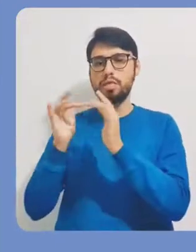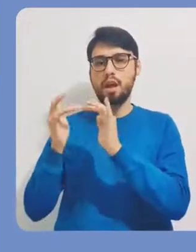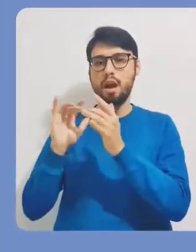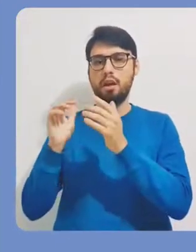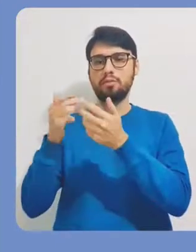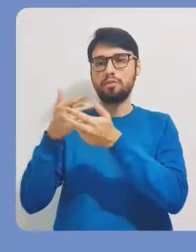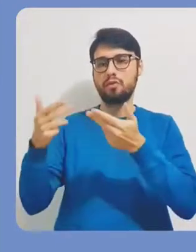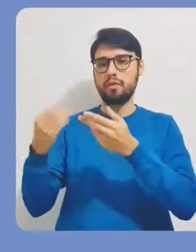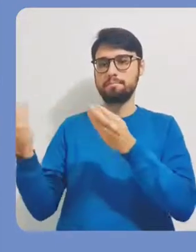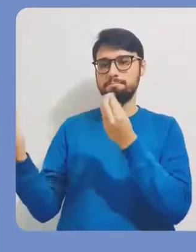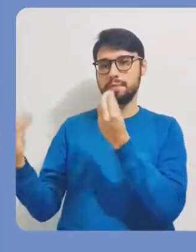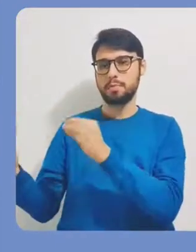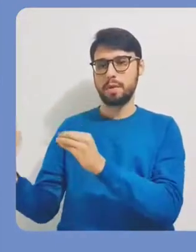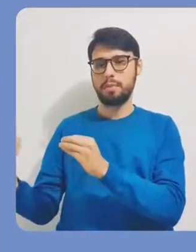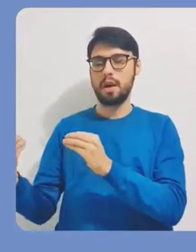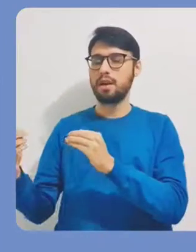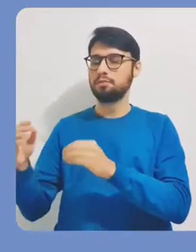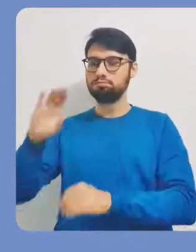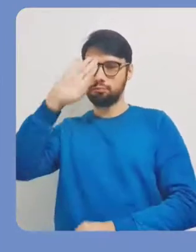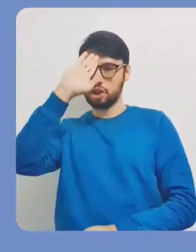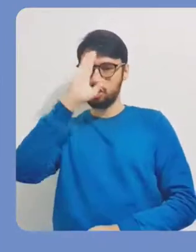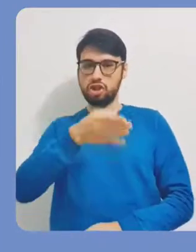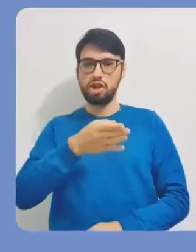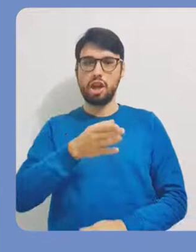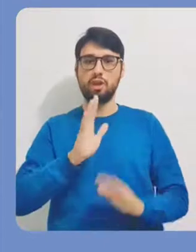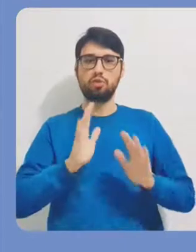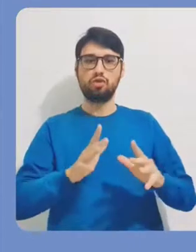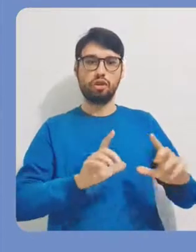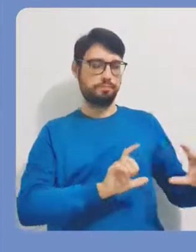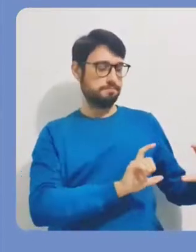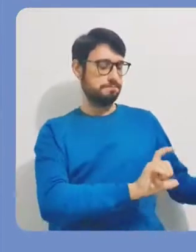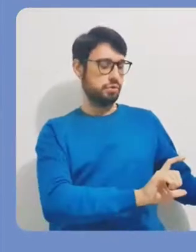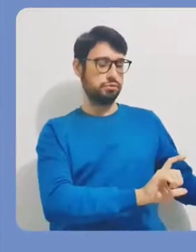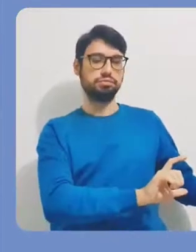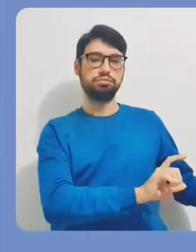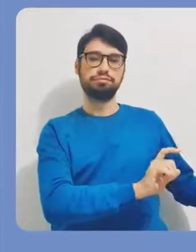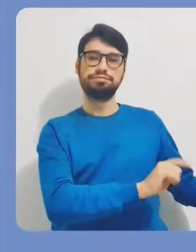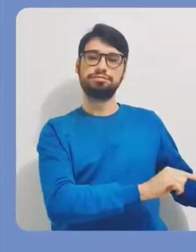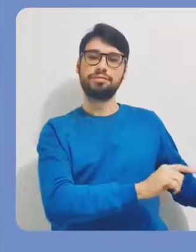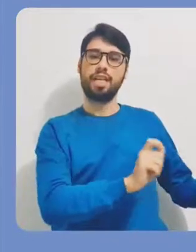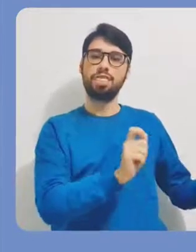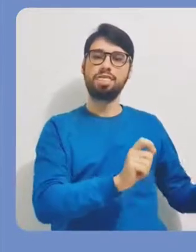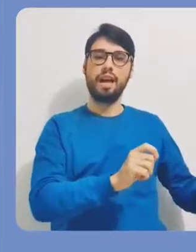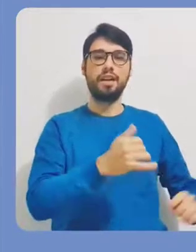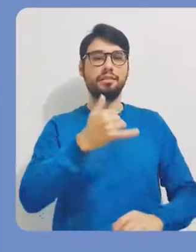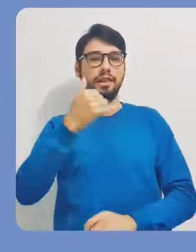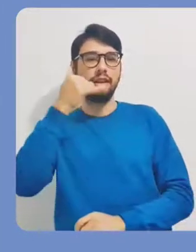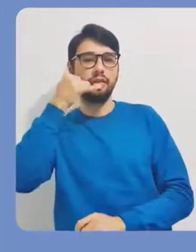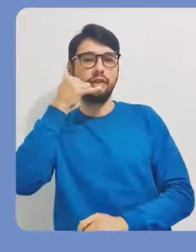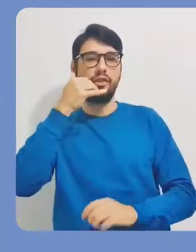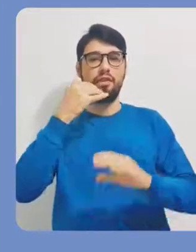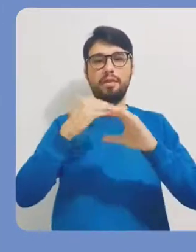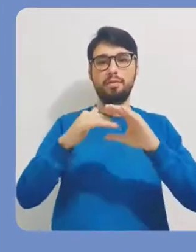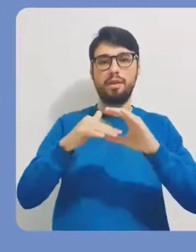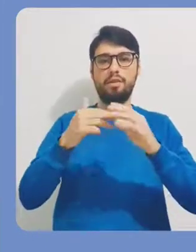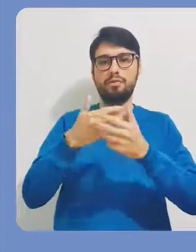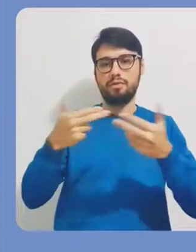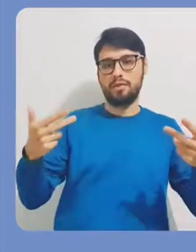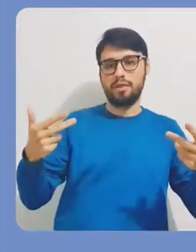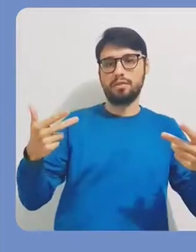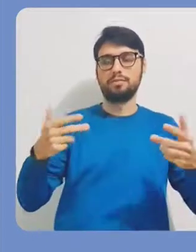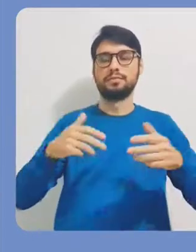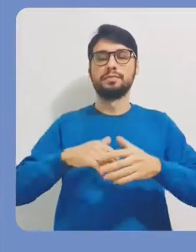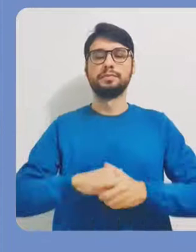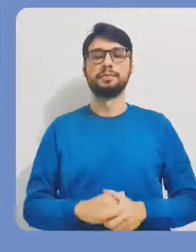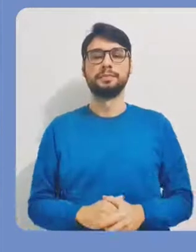informações de contato. Então, eu forneço as informações de contato aqui nesse quadro. Vejam que conforme eu faço a digitação,